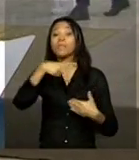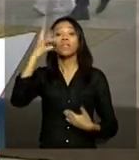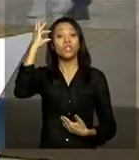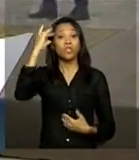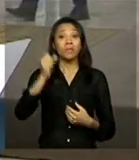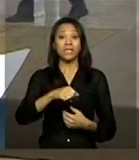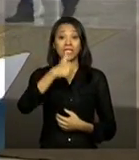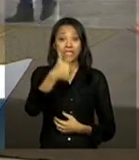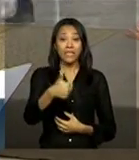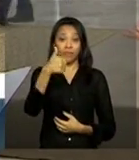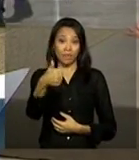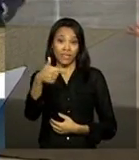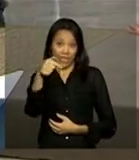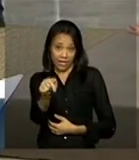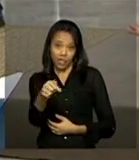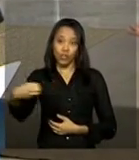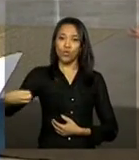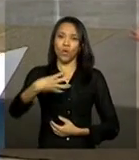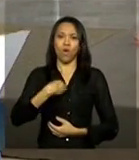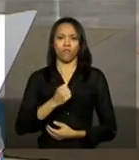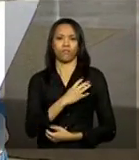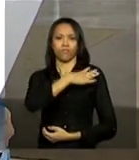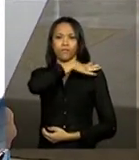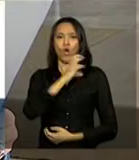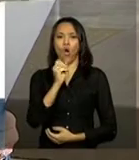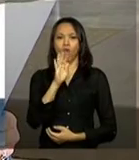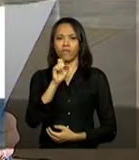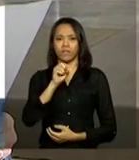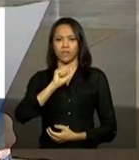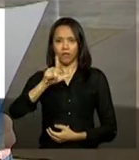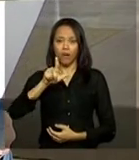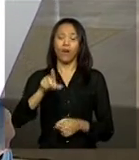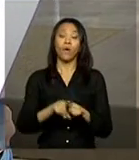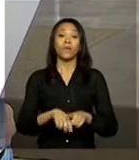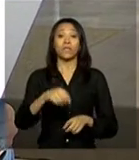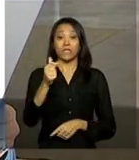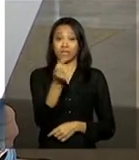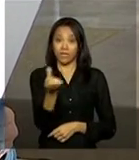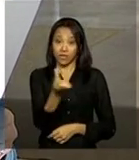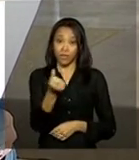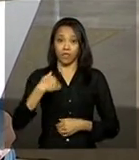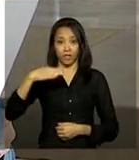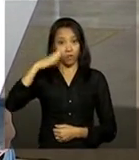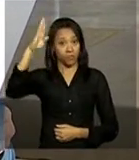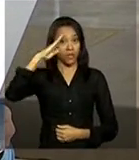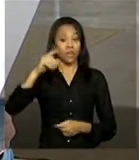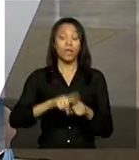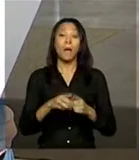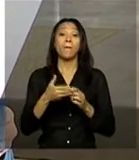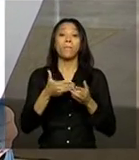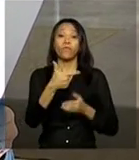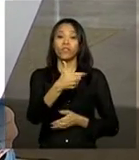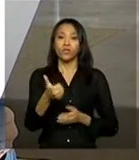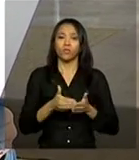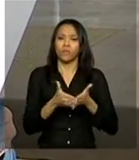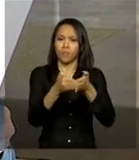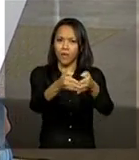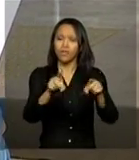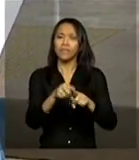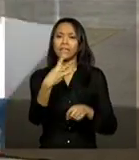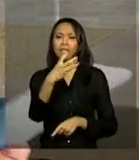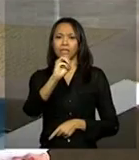117 novos oficiais generais, 66 do Exército, 21 da Marinha e 30 da